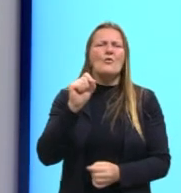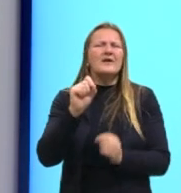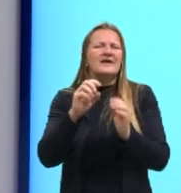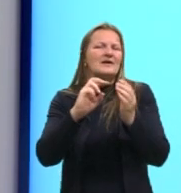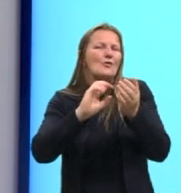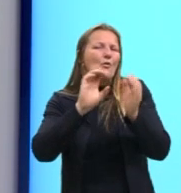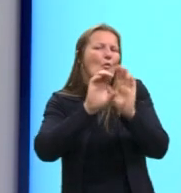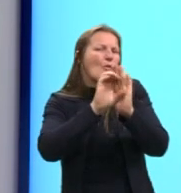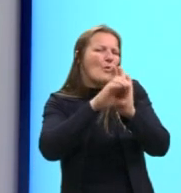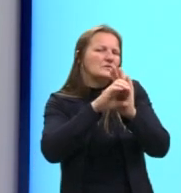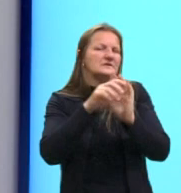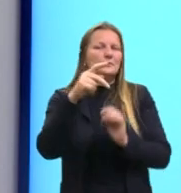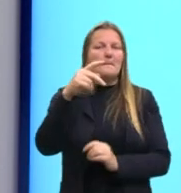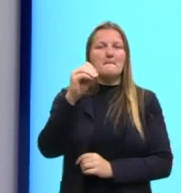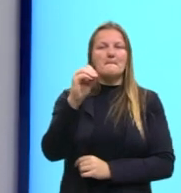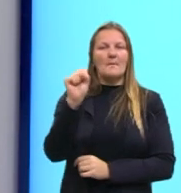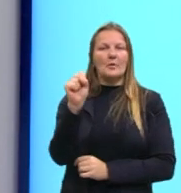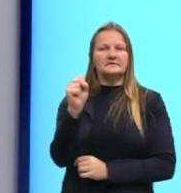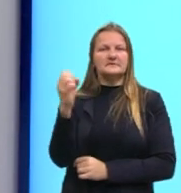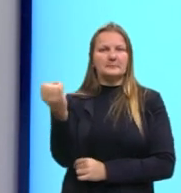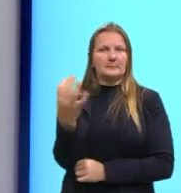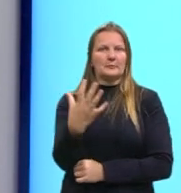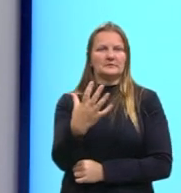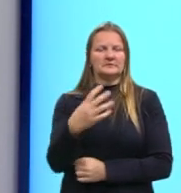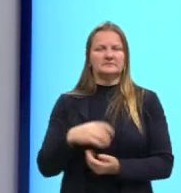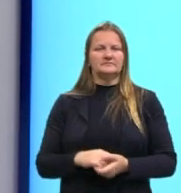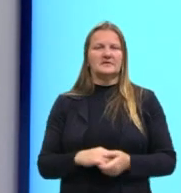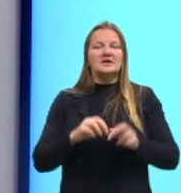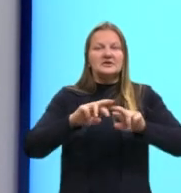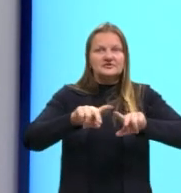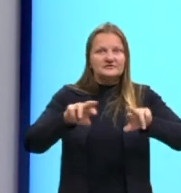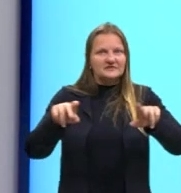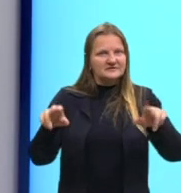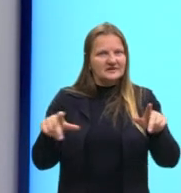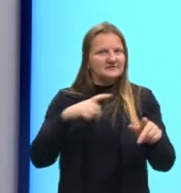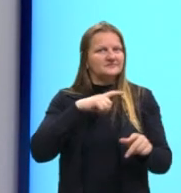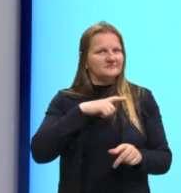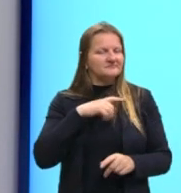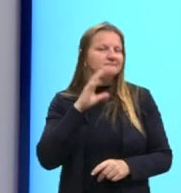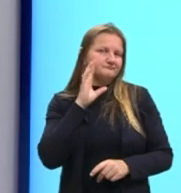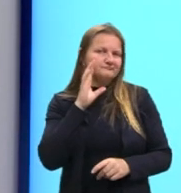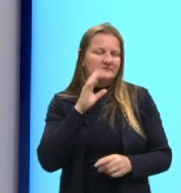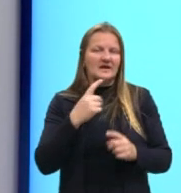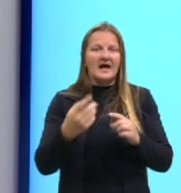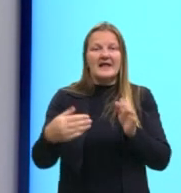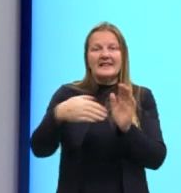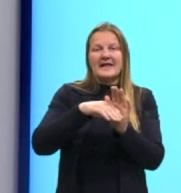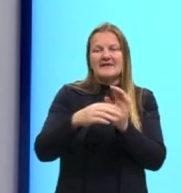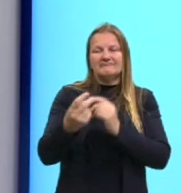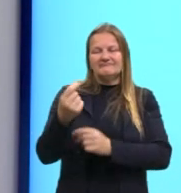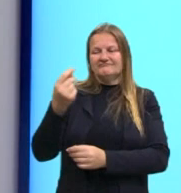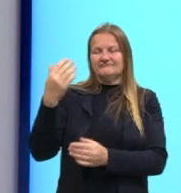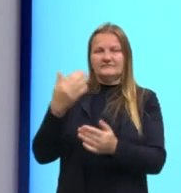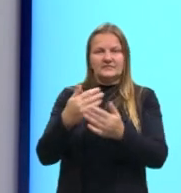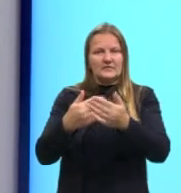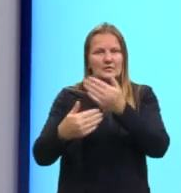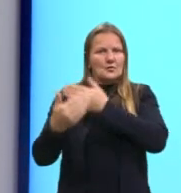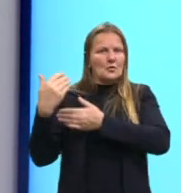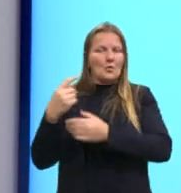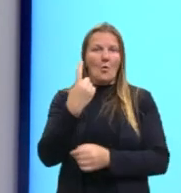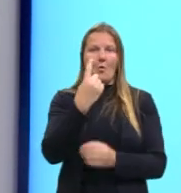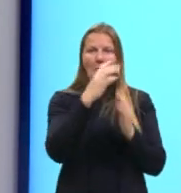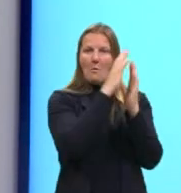o privilégio, a diferença, a diversidade, também é algo bacana. Porque até há tempo atrás, nós tínhamos apenas um modelo.